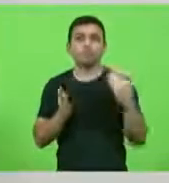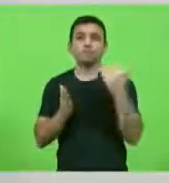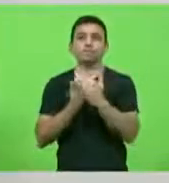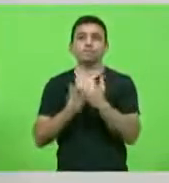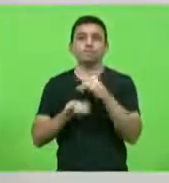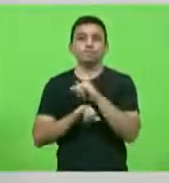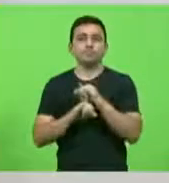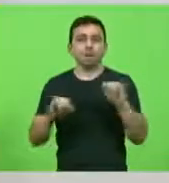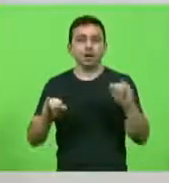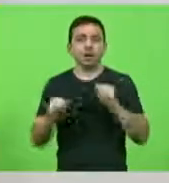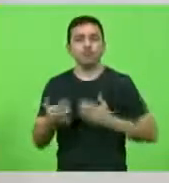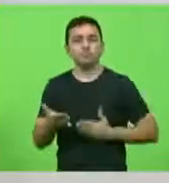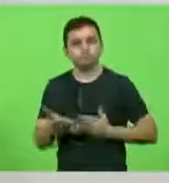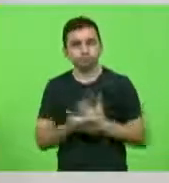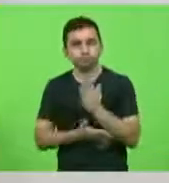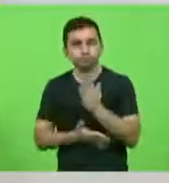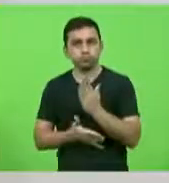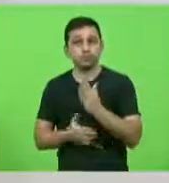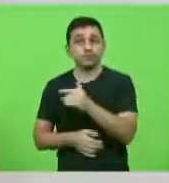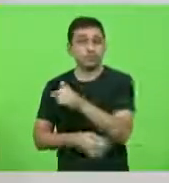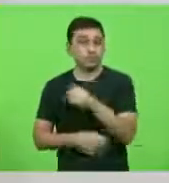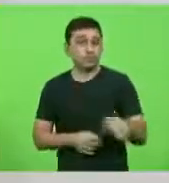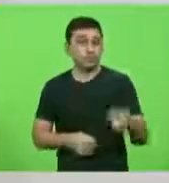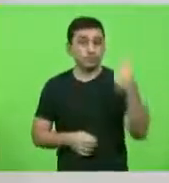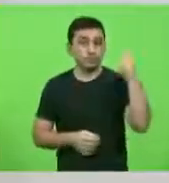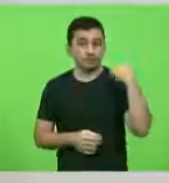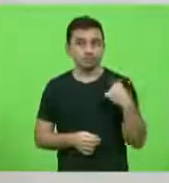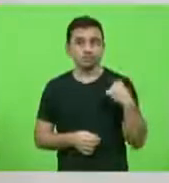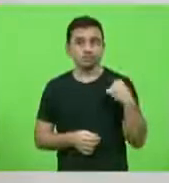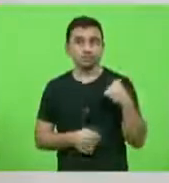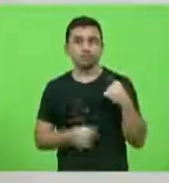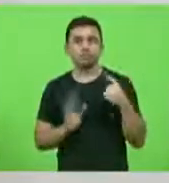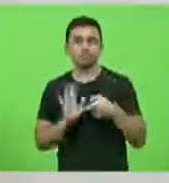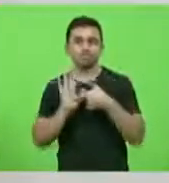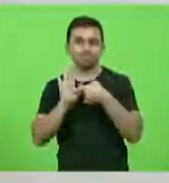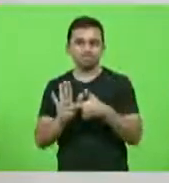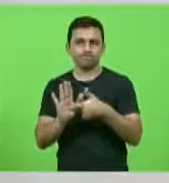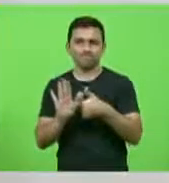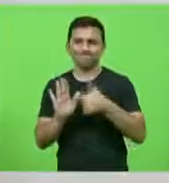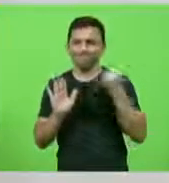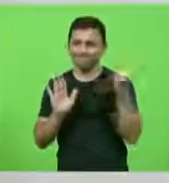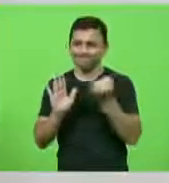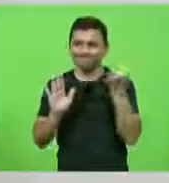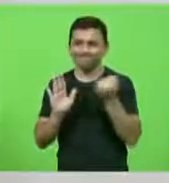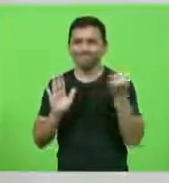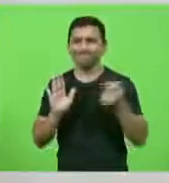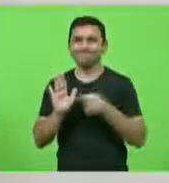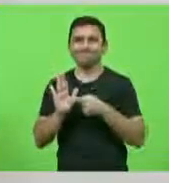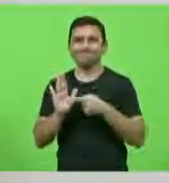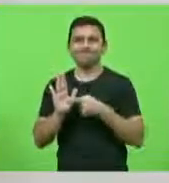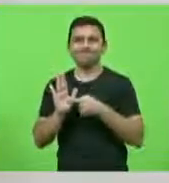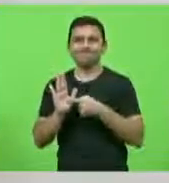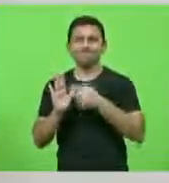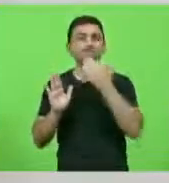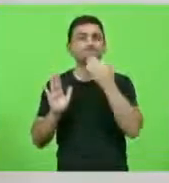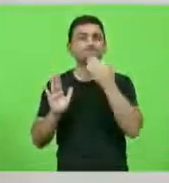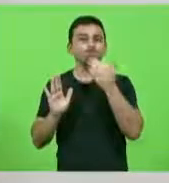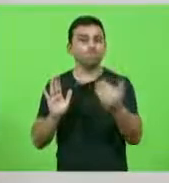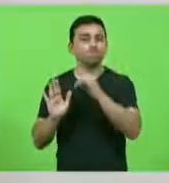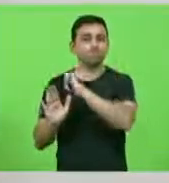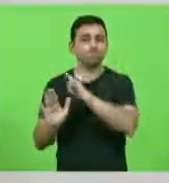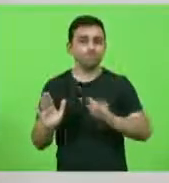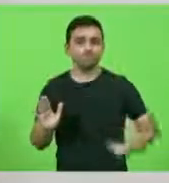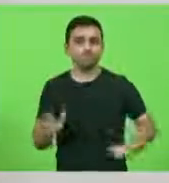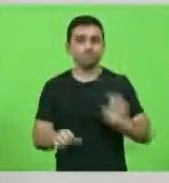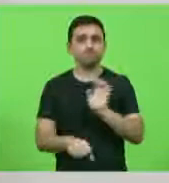que nós aprovamos na semana passada uma indicação muito importante que solicita que o governo do